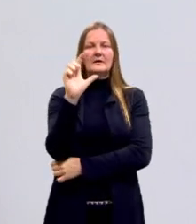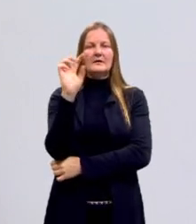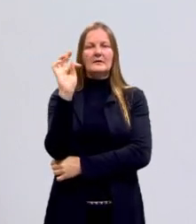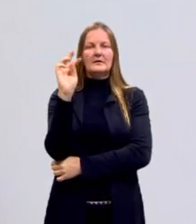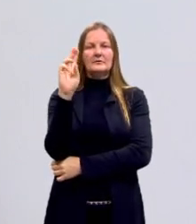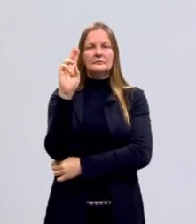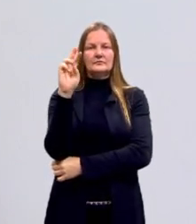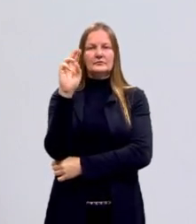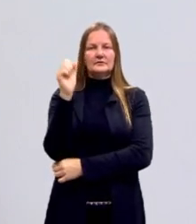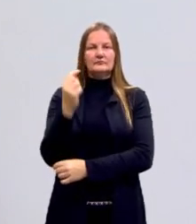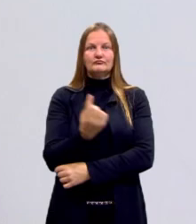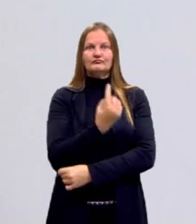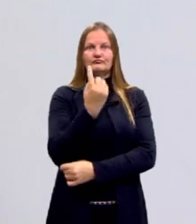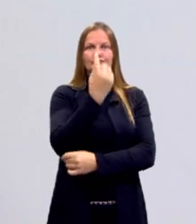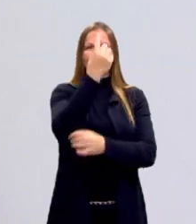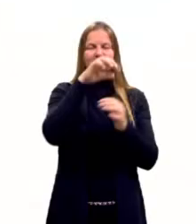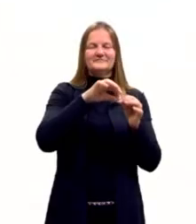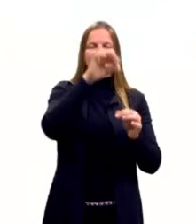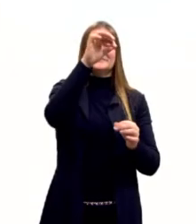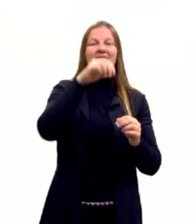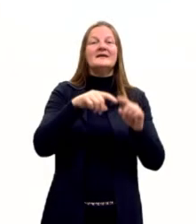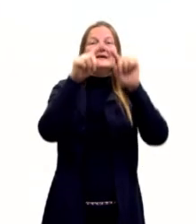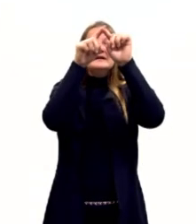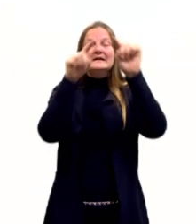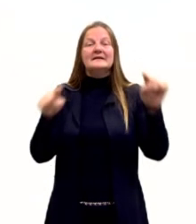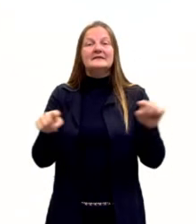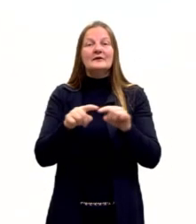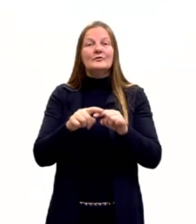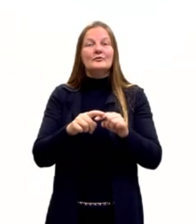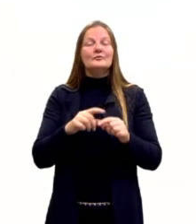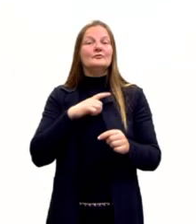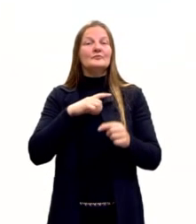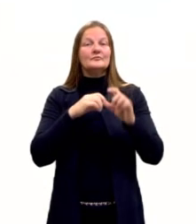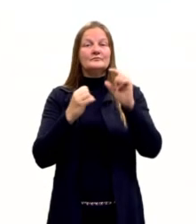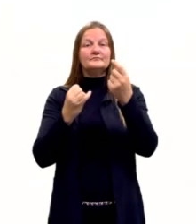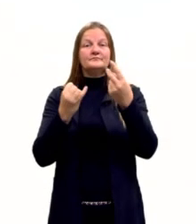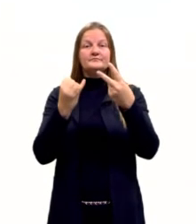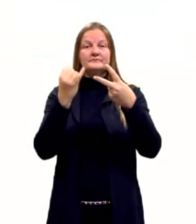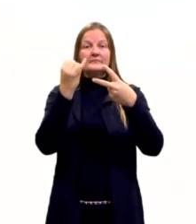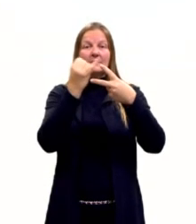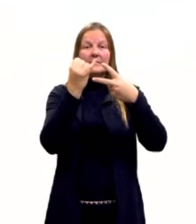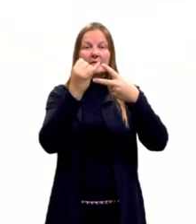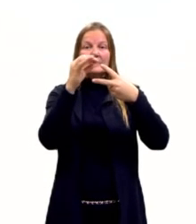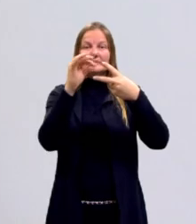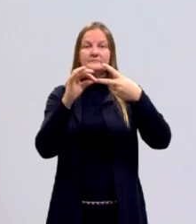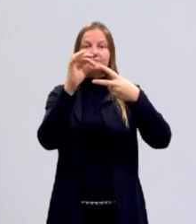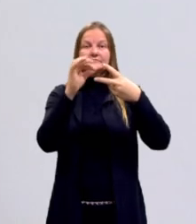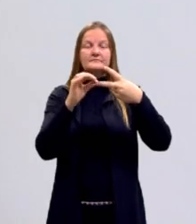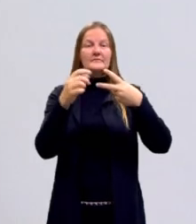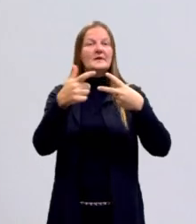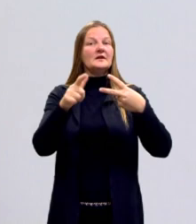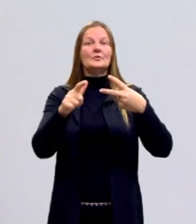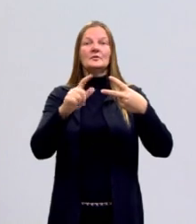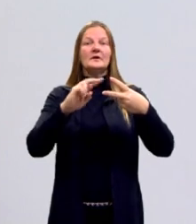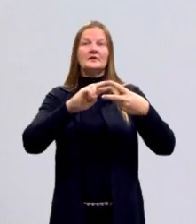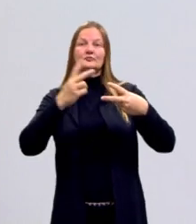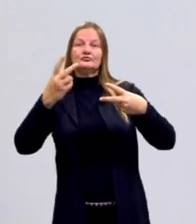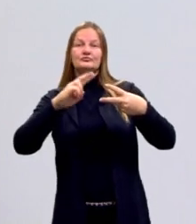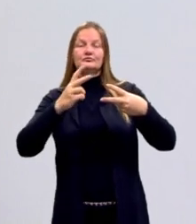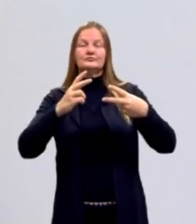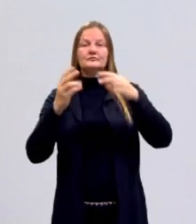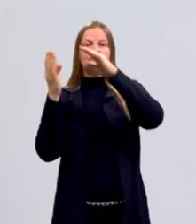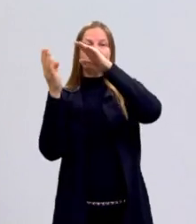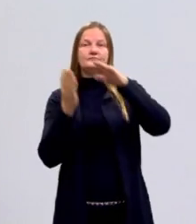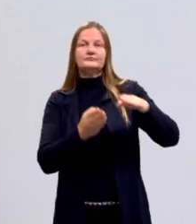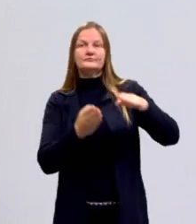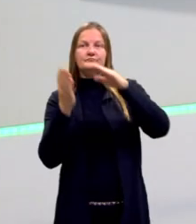O triângulo é o único polígono que não possui diagonal. Aqui eu até comentei com vocês na aula anterior.